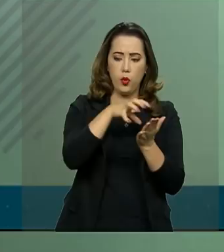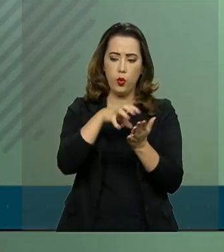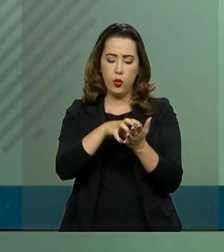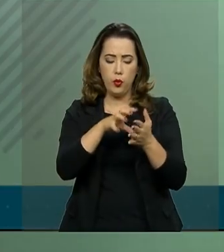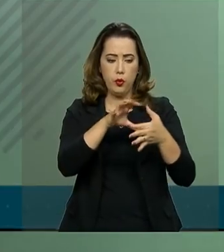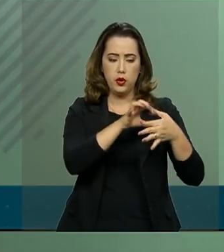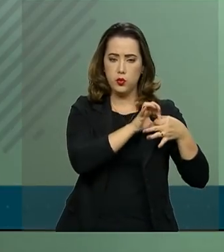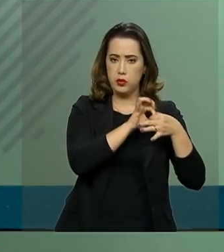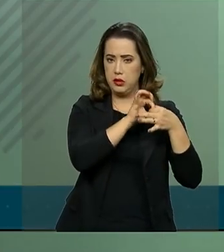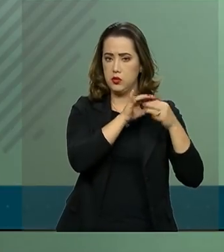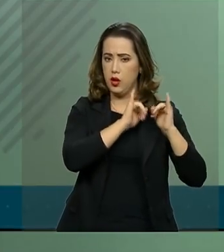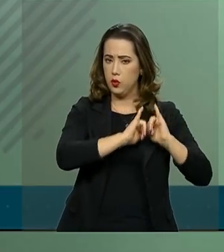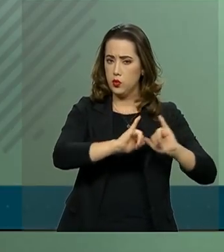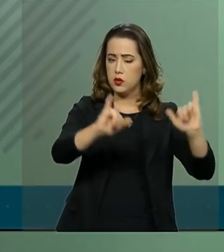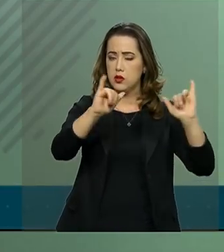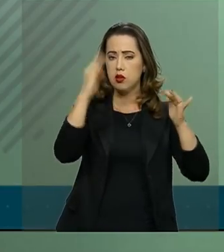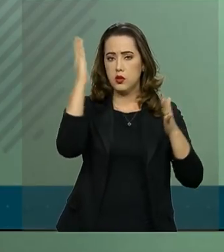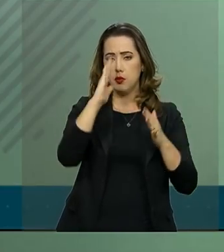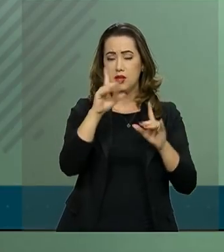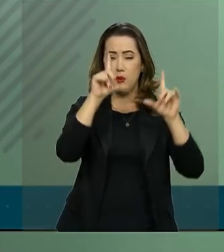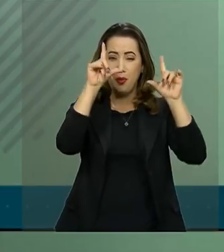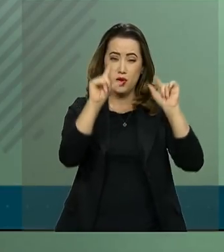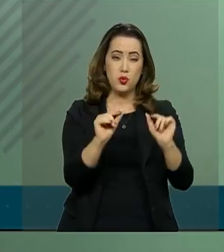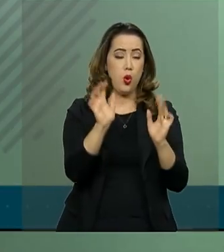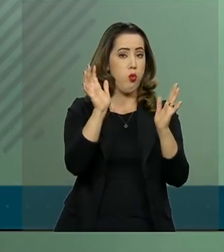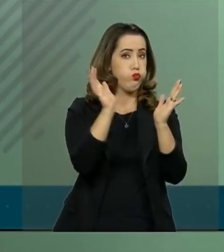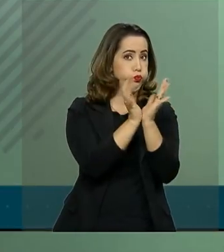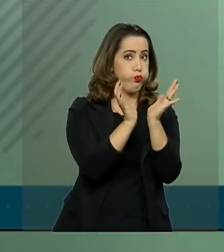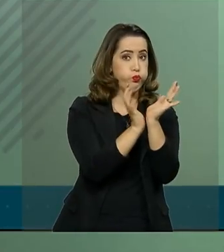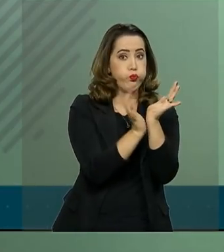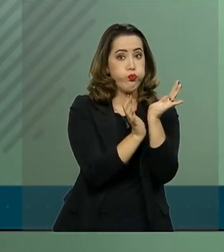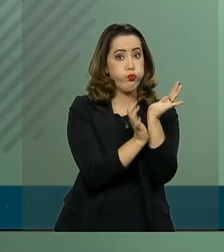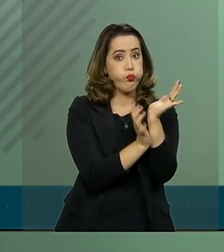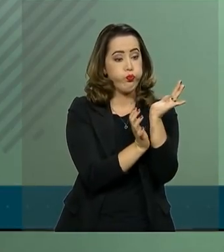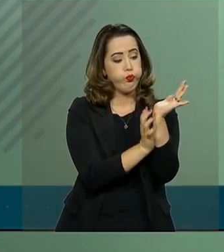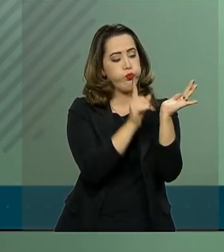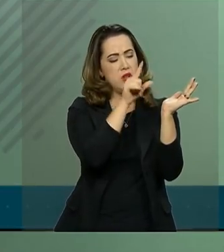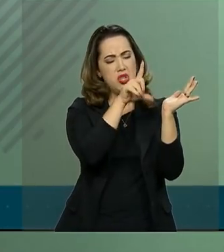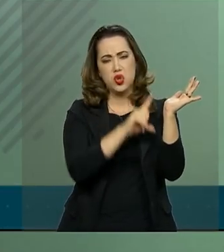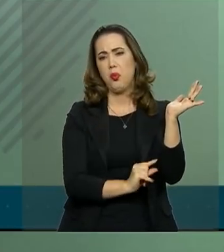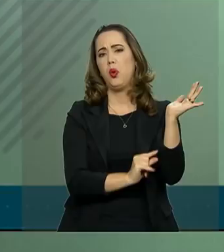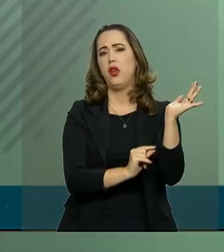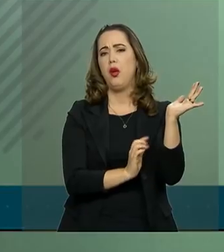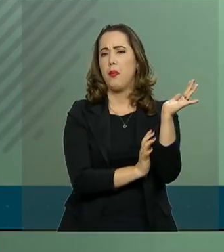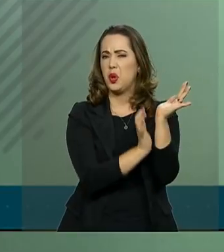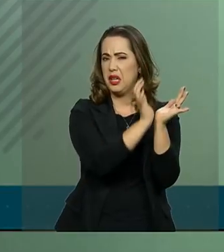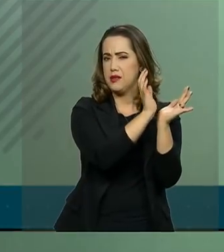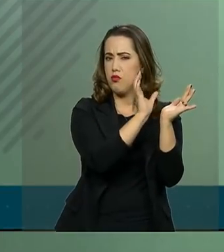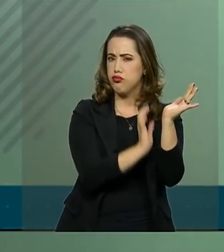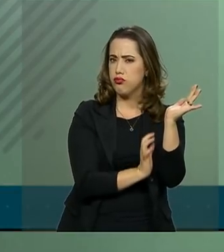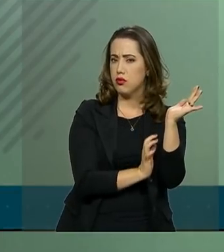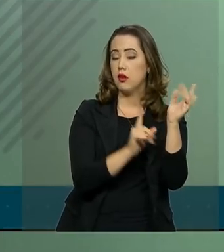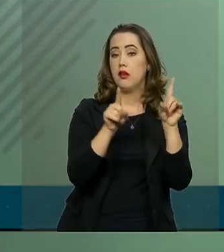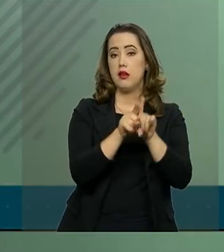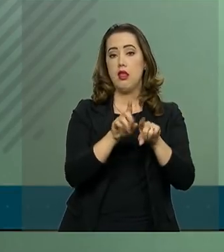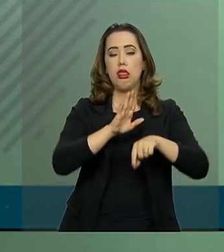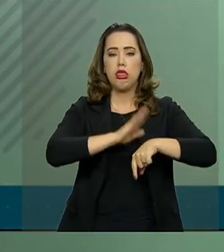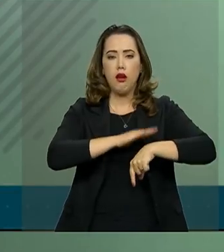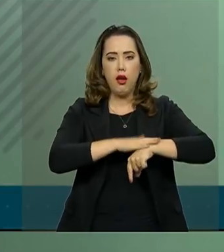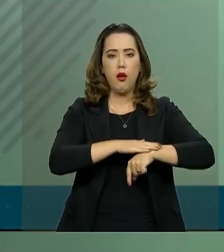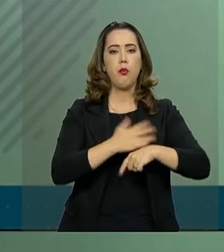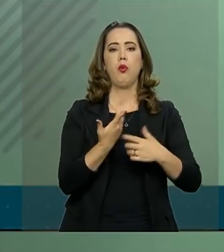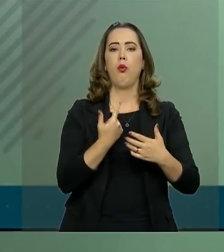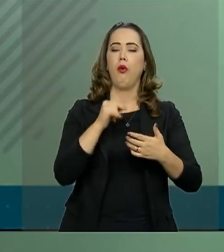medidas para reduzir burocracia, custos e tempo em processos de